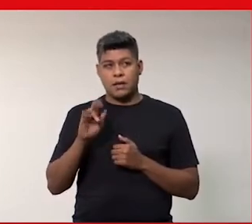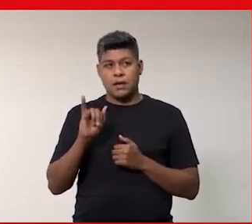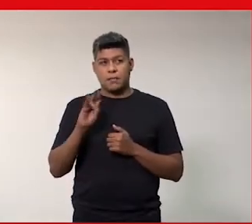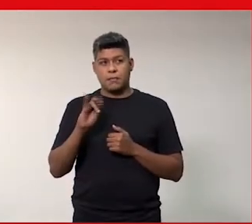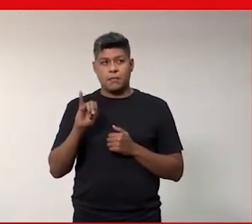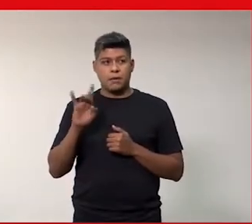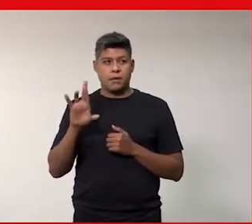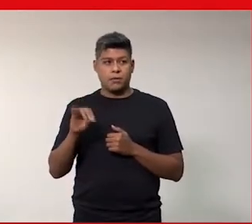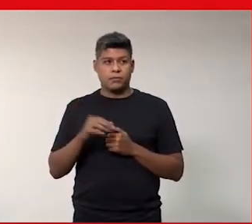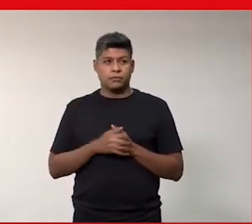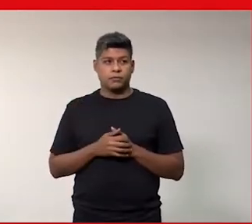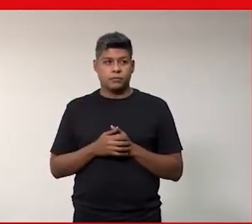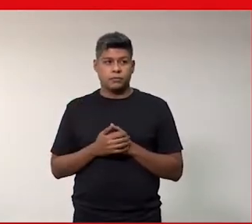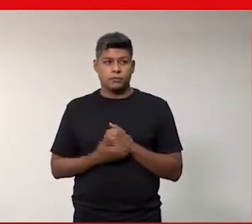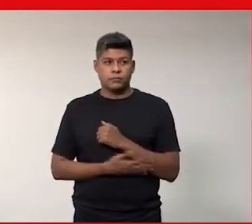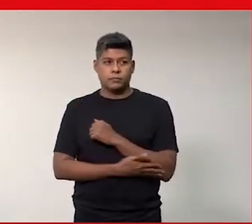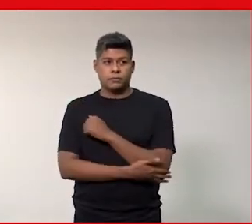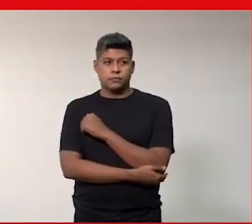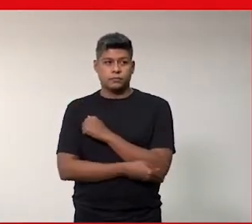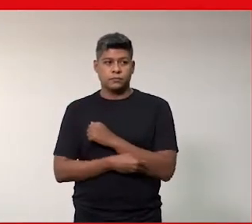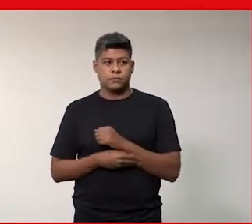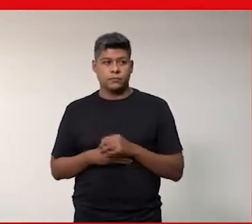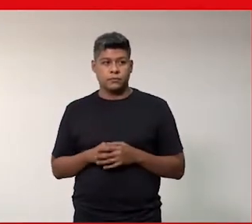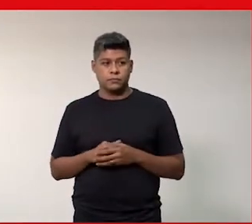Obrigada. Obrigada.